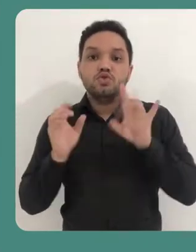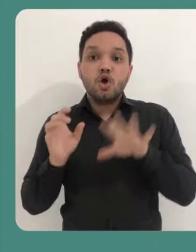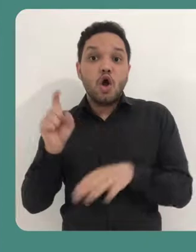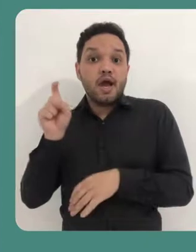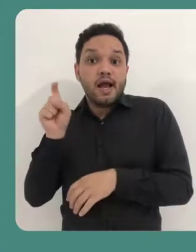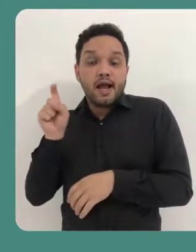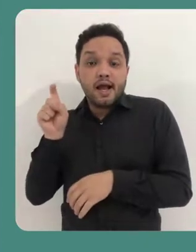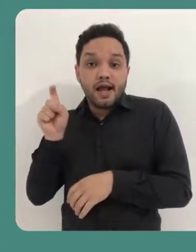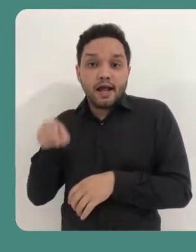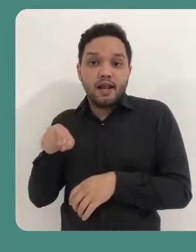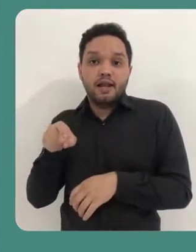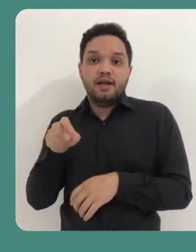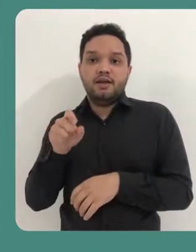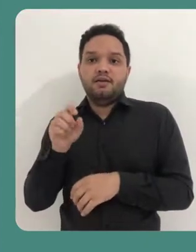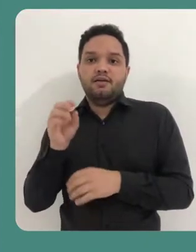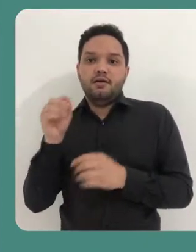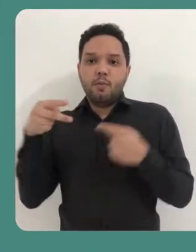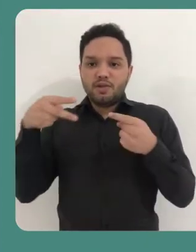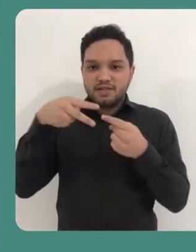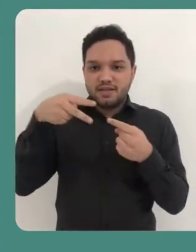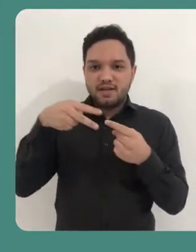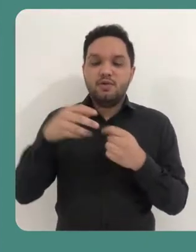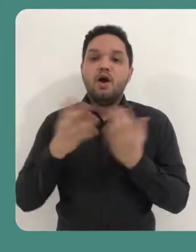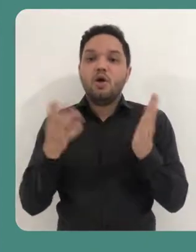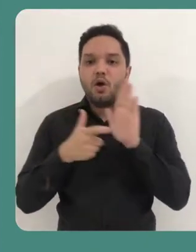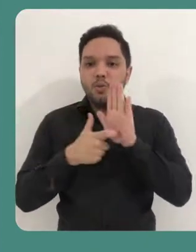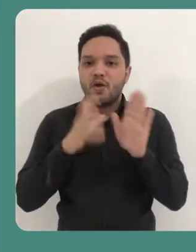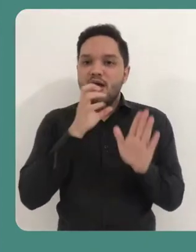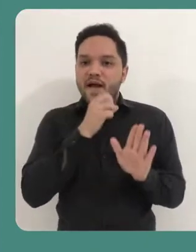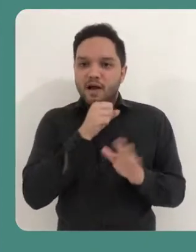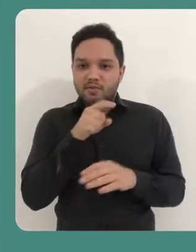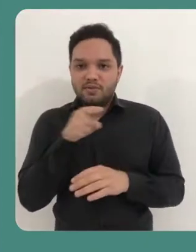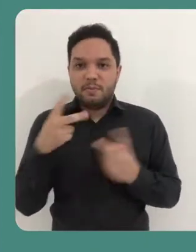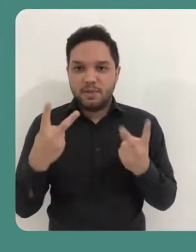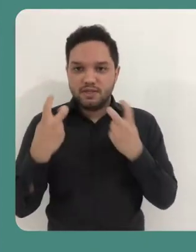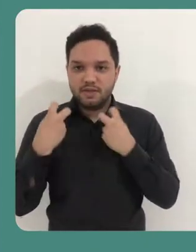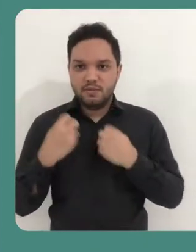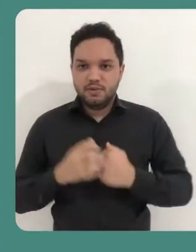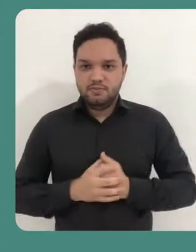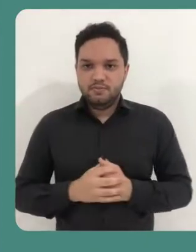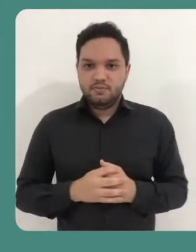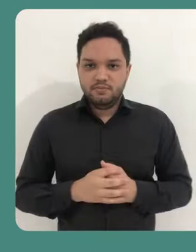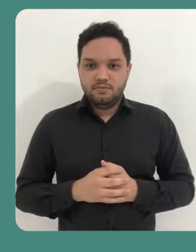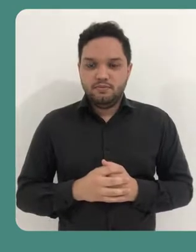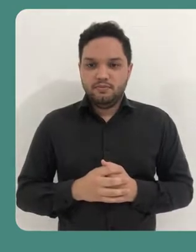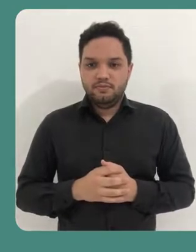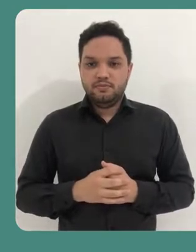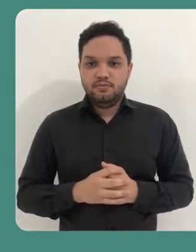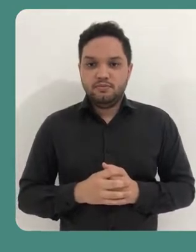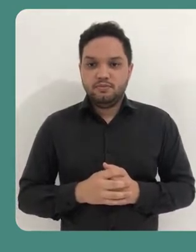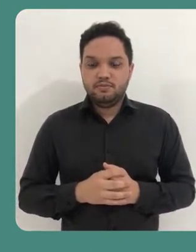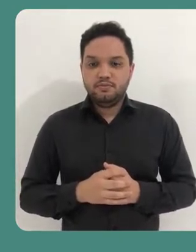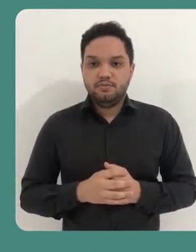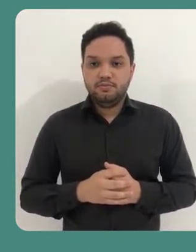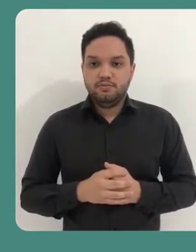mapa conceitual, apenas clicando e inserindo setas. Eu vou fazer uma demonstração rápida aqui para vocês.